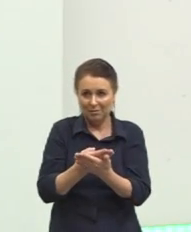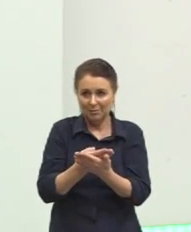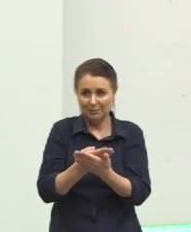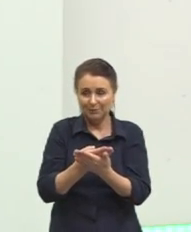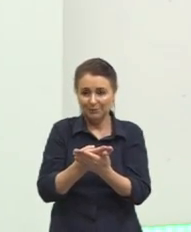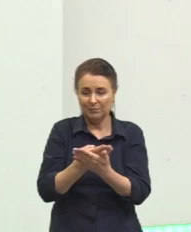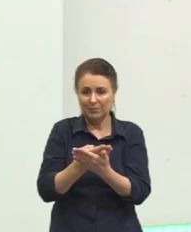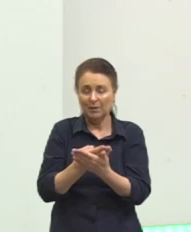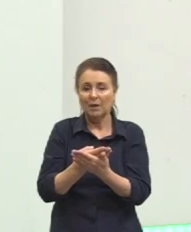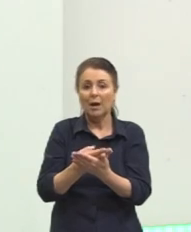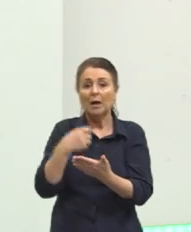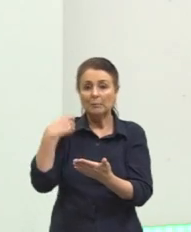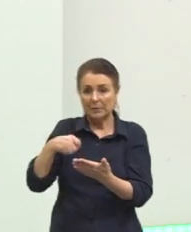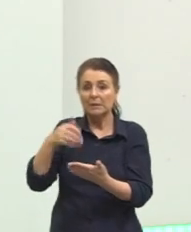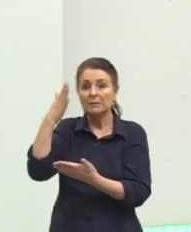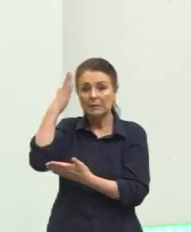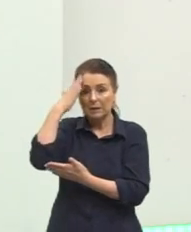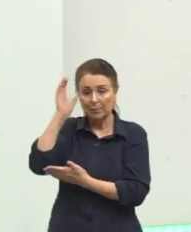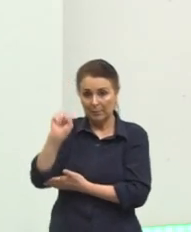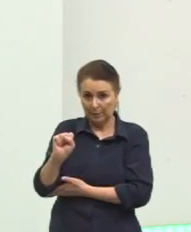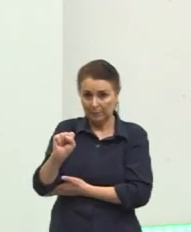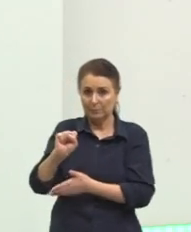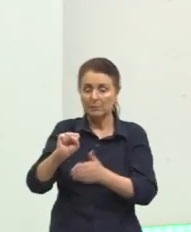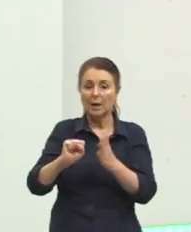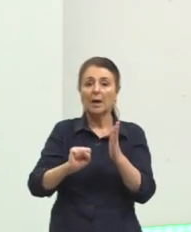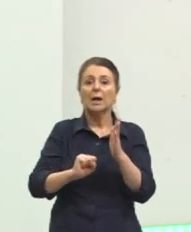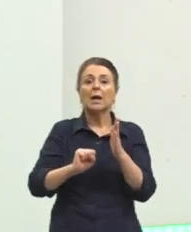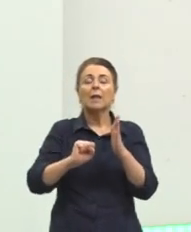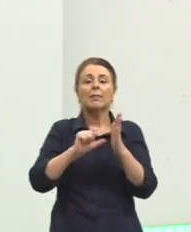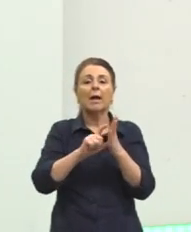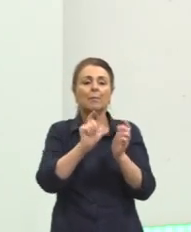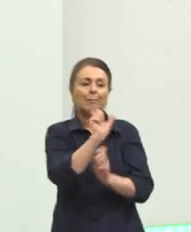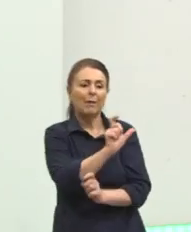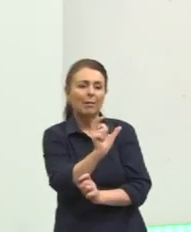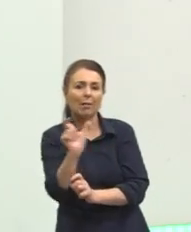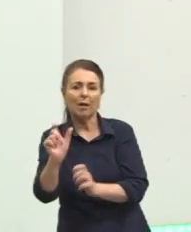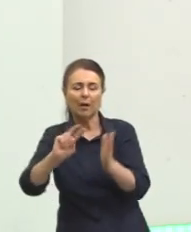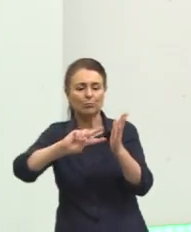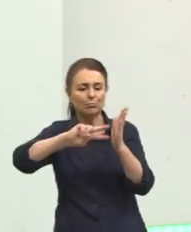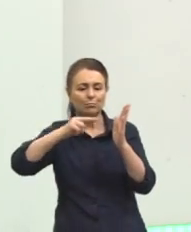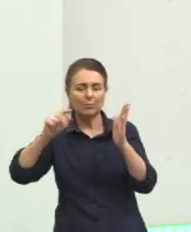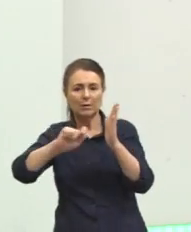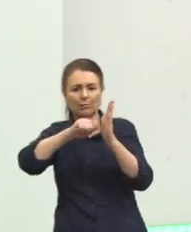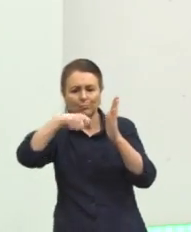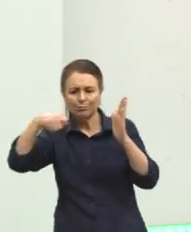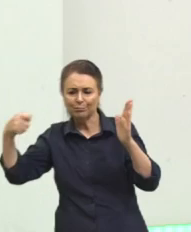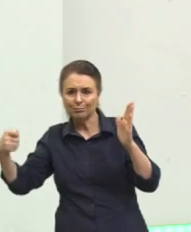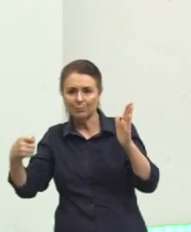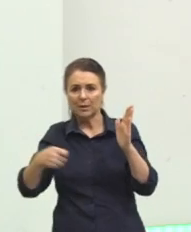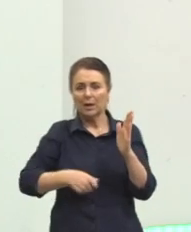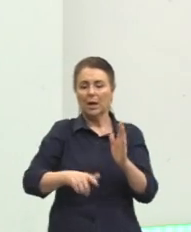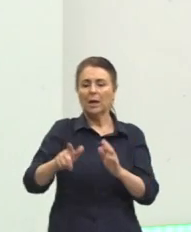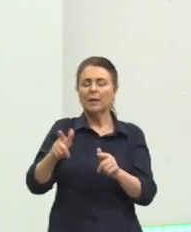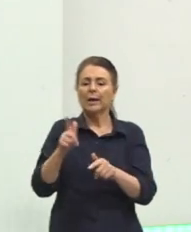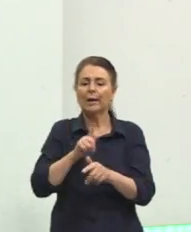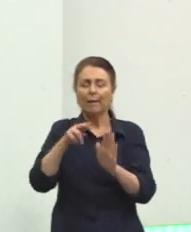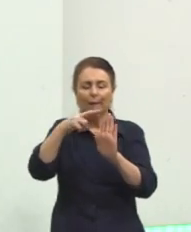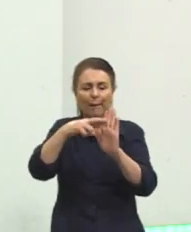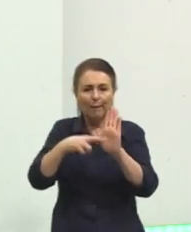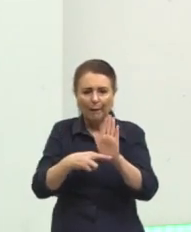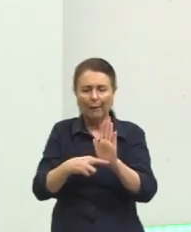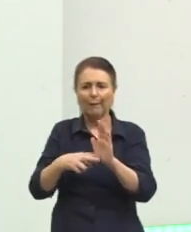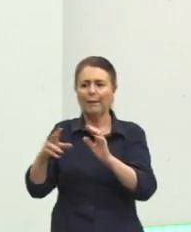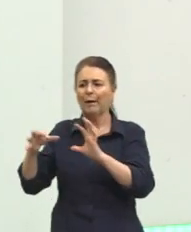é necessário saber vocabulário, é necessário conhecer regra gramatical, é necessário saber de coesão,